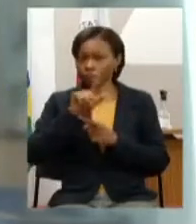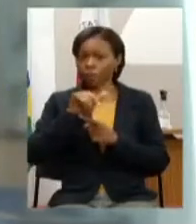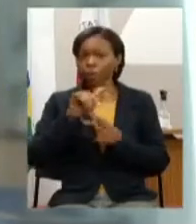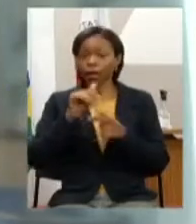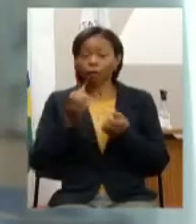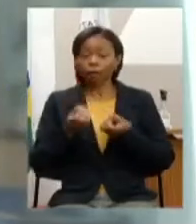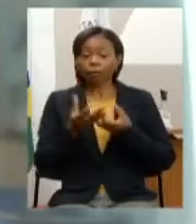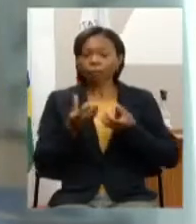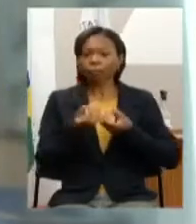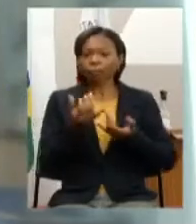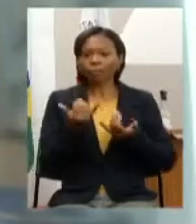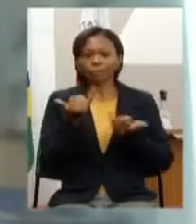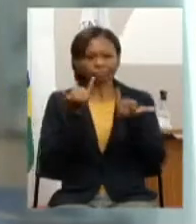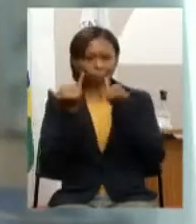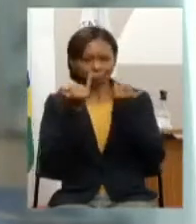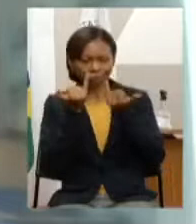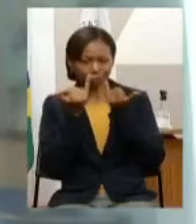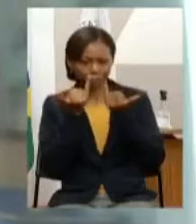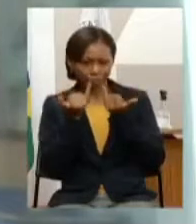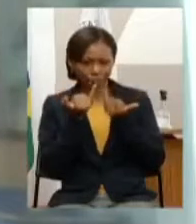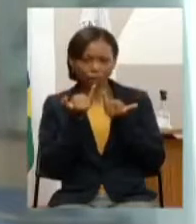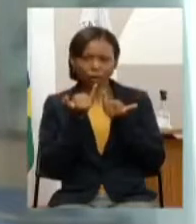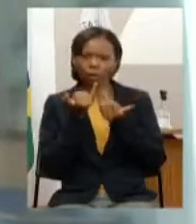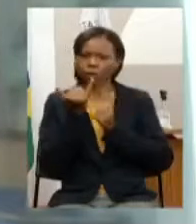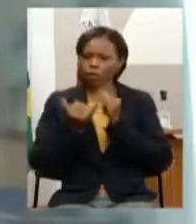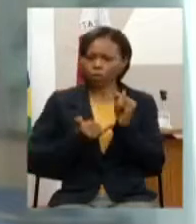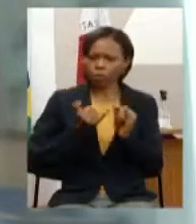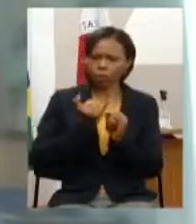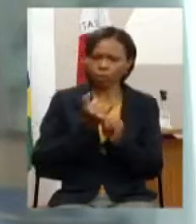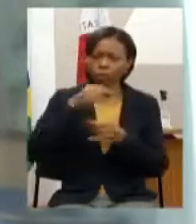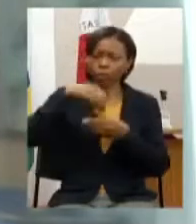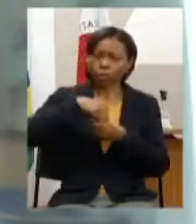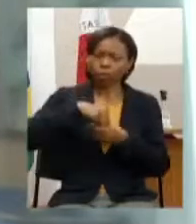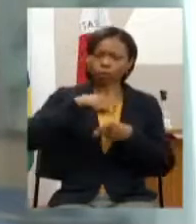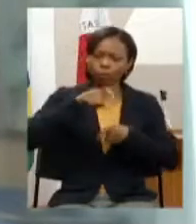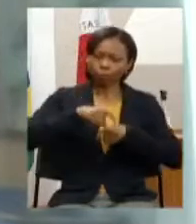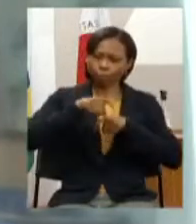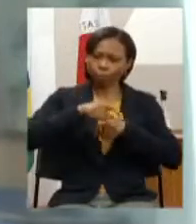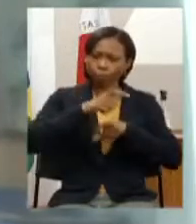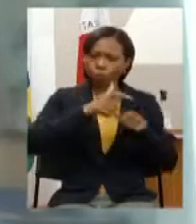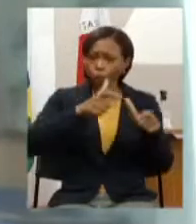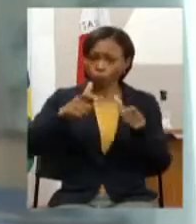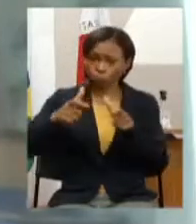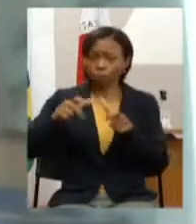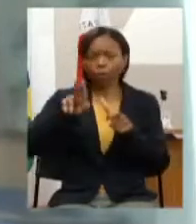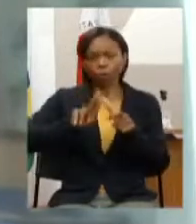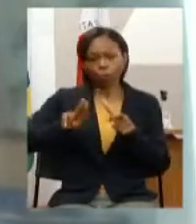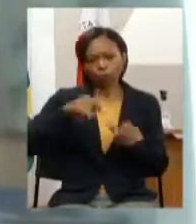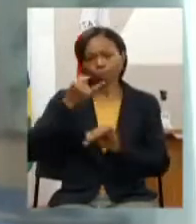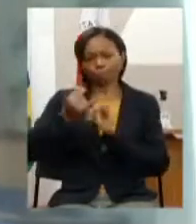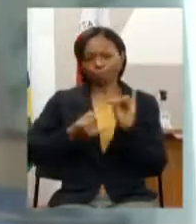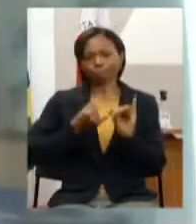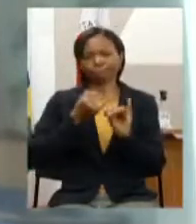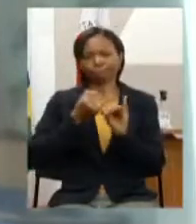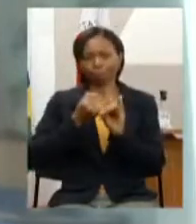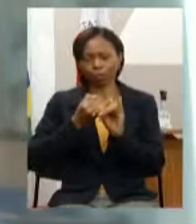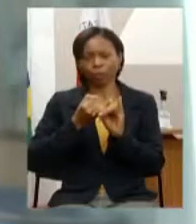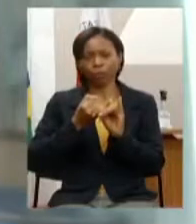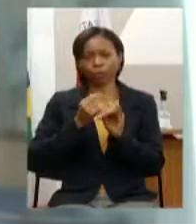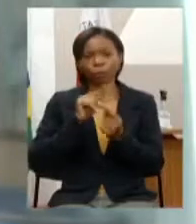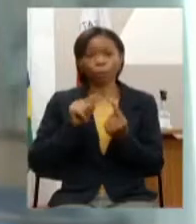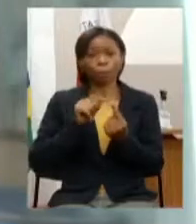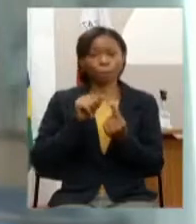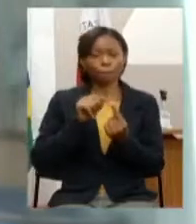promovendo a inclusão digital das comunidades rurais por meio do uso da internet com a metafísica de